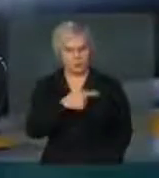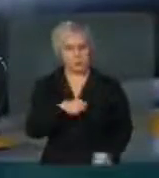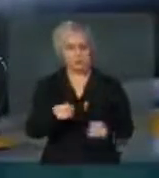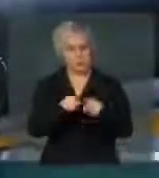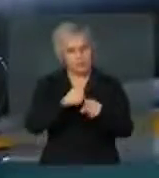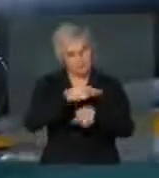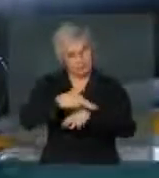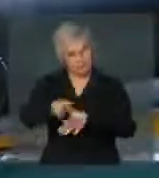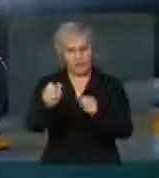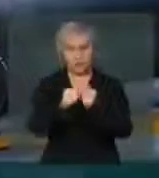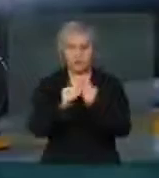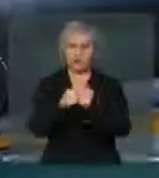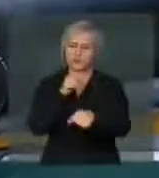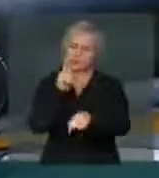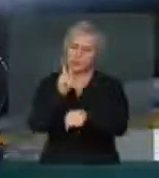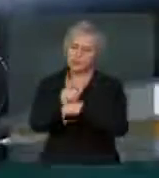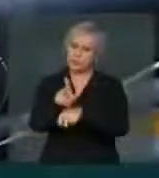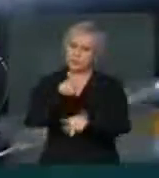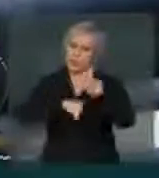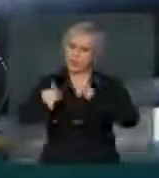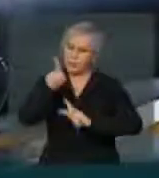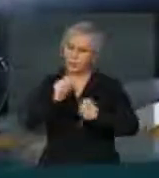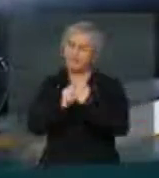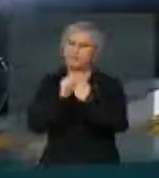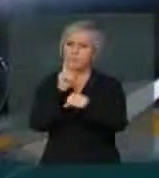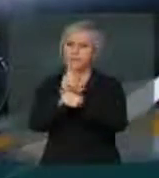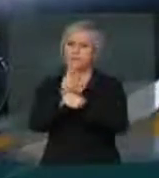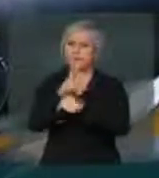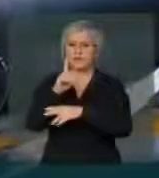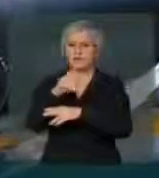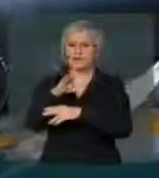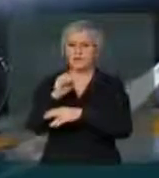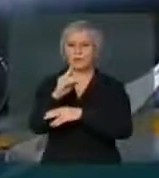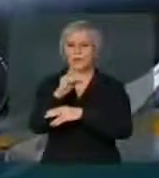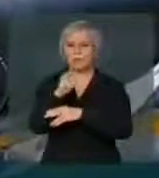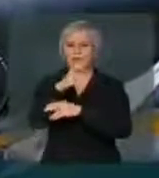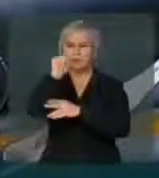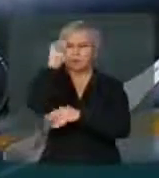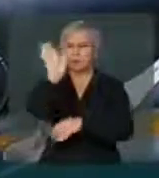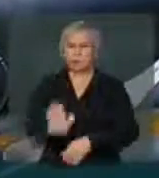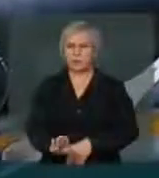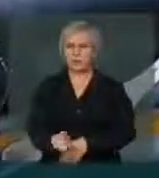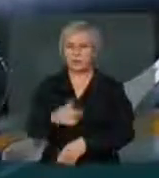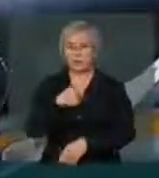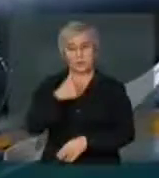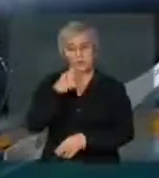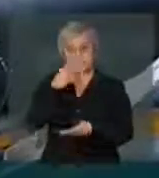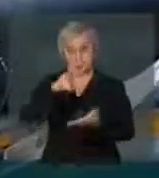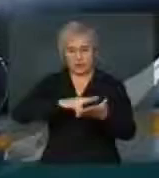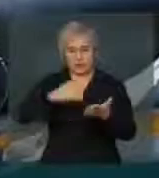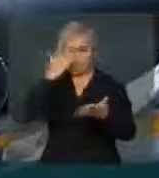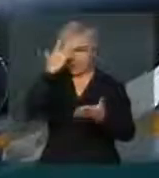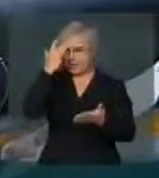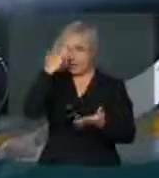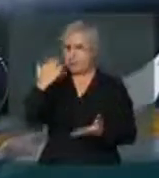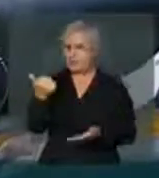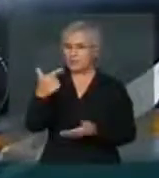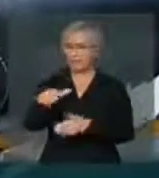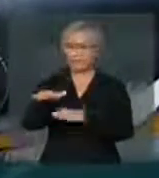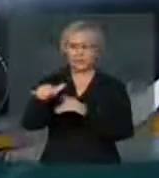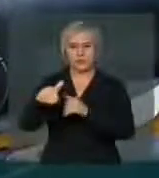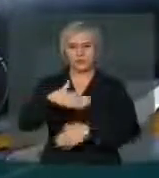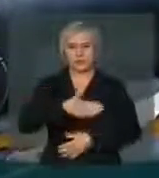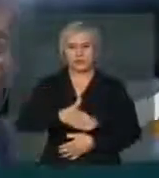junto com o povo, na defesa da democracia do Brasil. Quero dar como lido, senhor presidente, a homenagem à manhã, dia 12 de agosto, à Marcha das